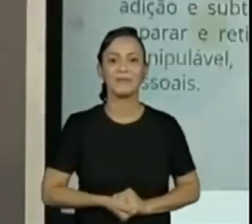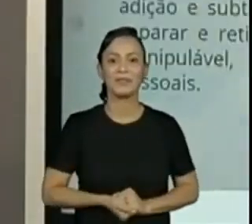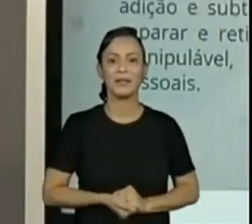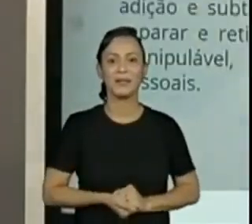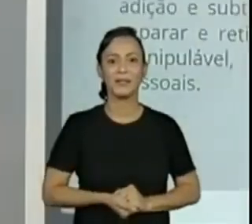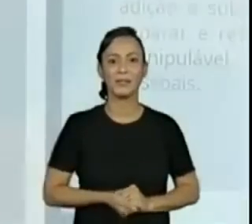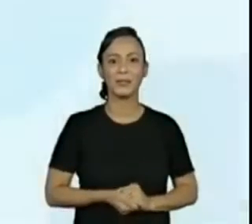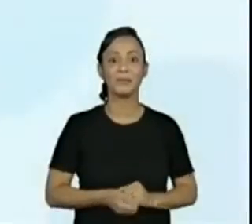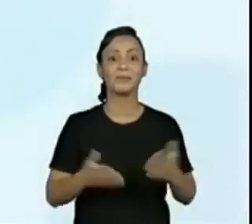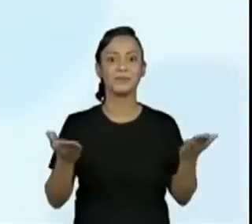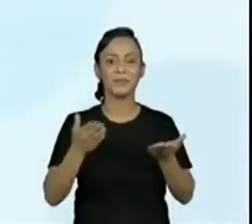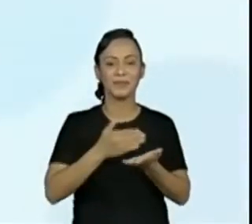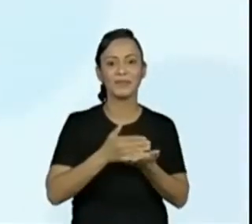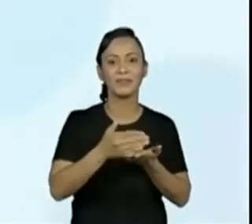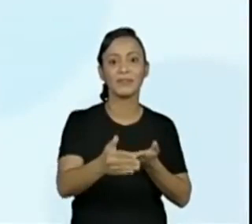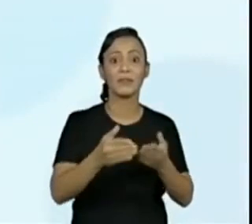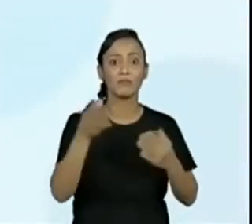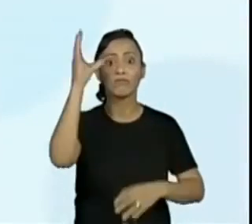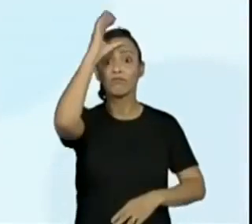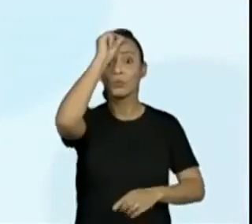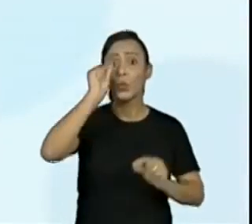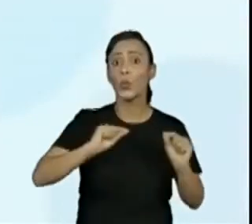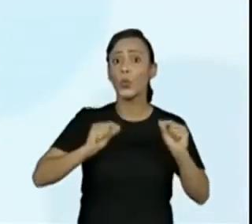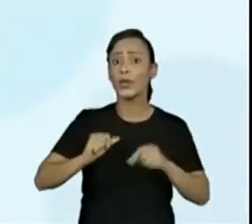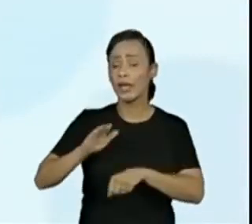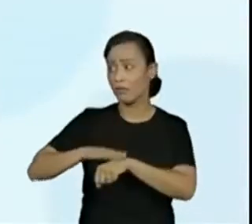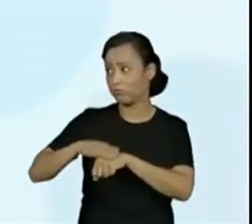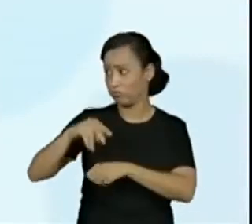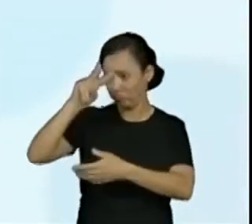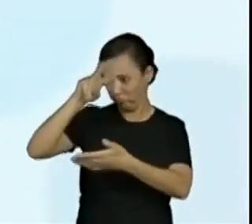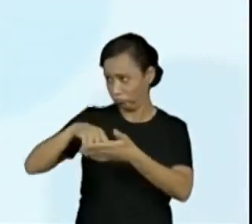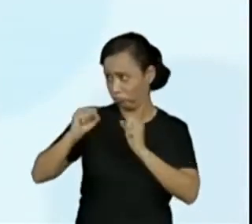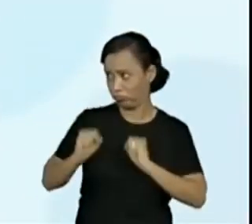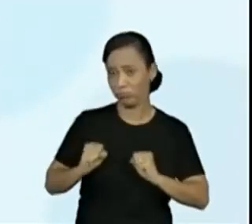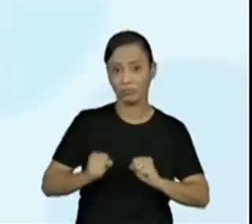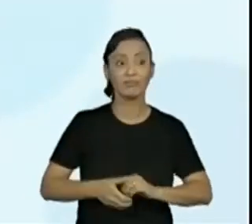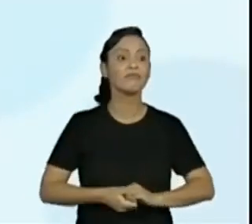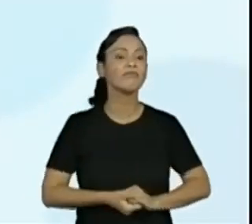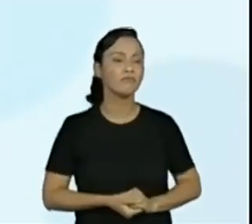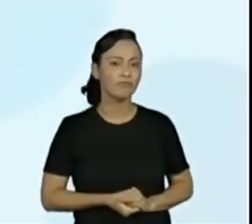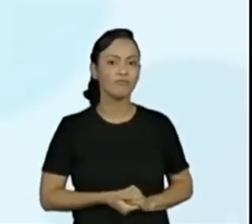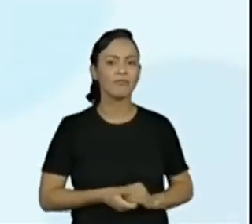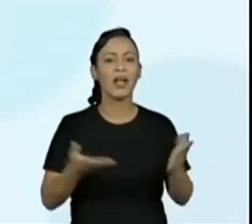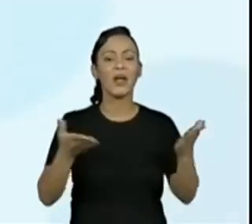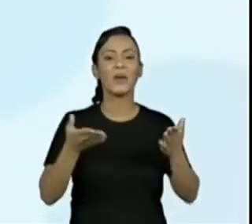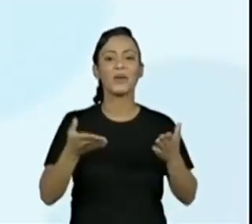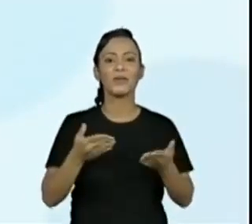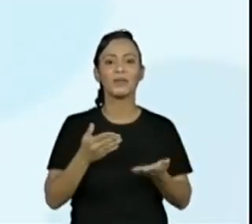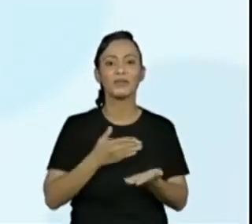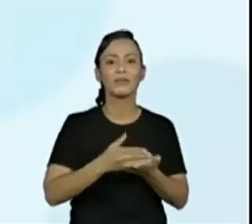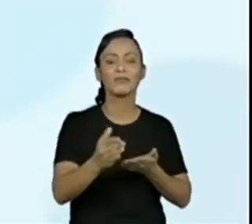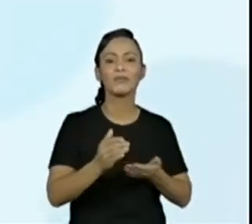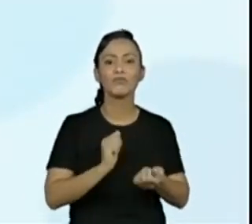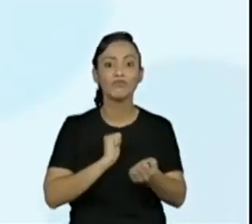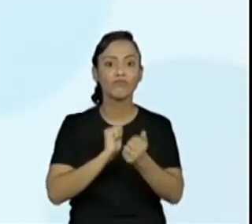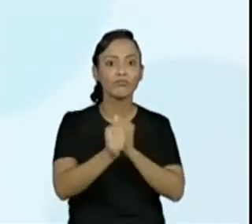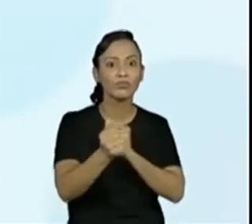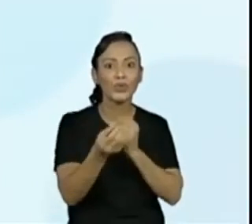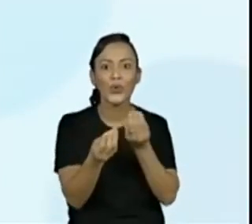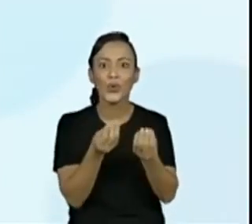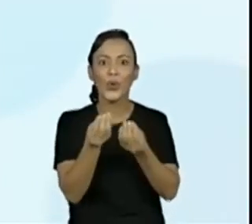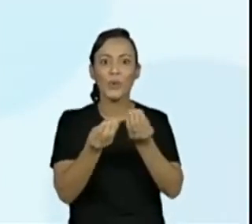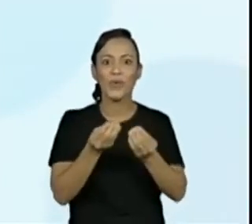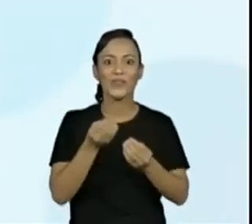vai continuar o que mesmo, Prô? Você vai ler para a gente a habilidade? Sim, uma corrida divertida é o título dessa aula